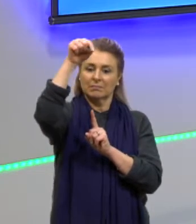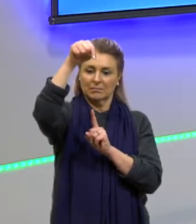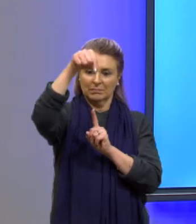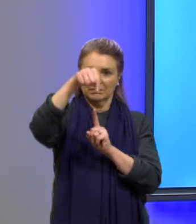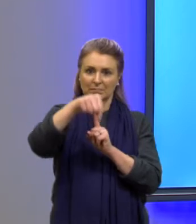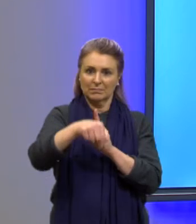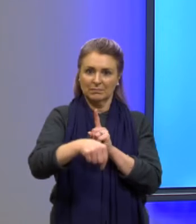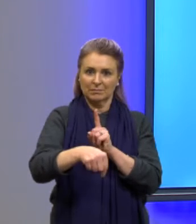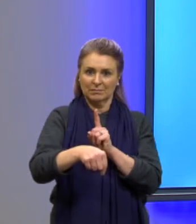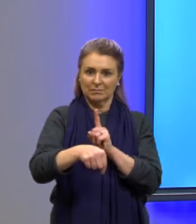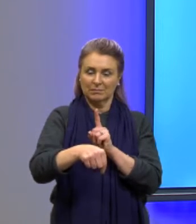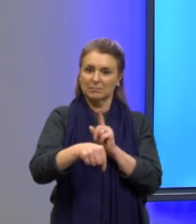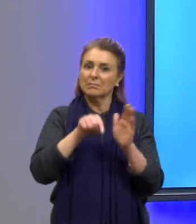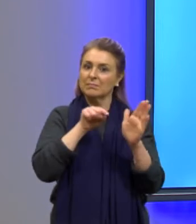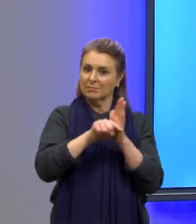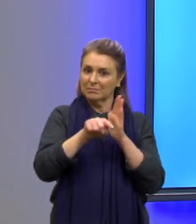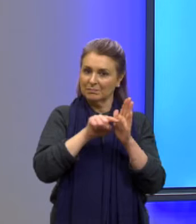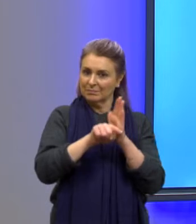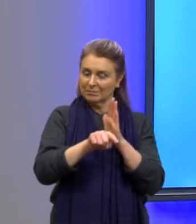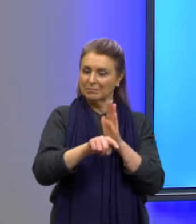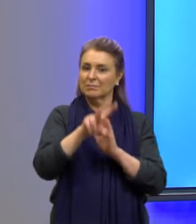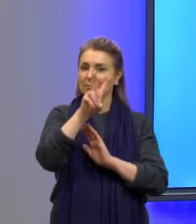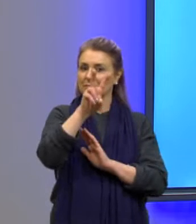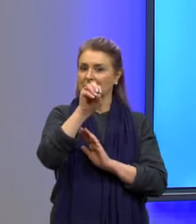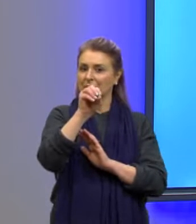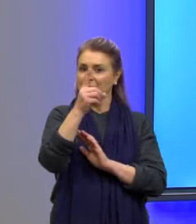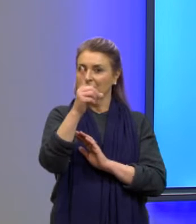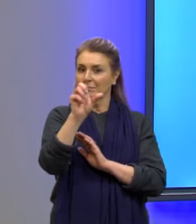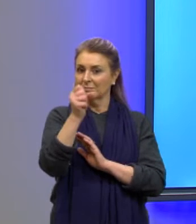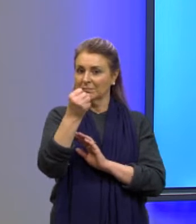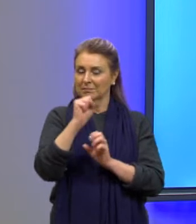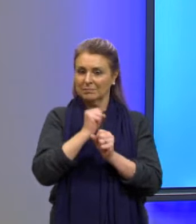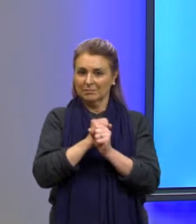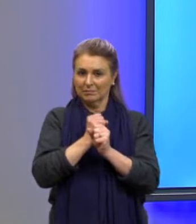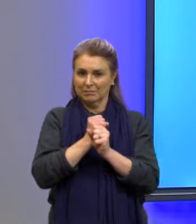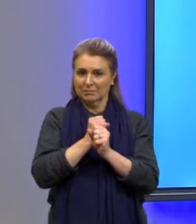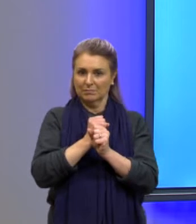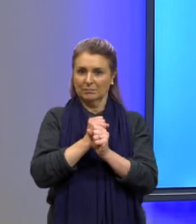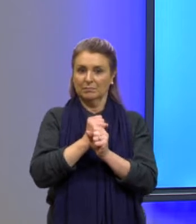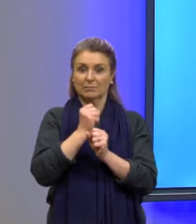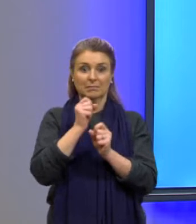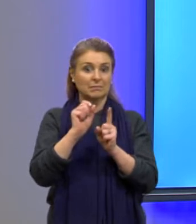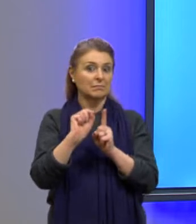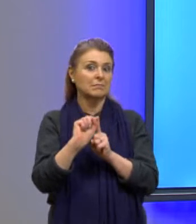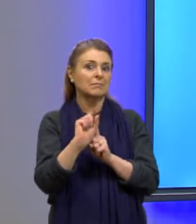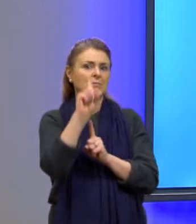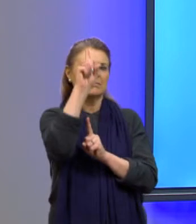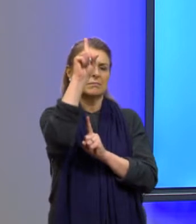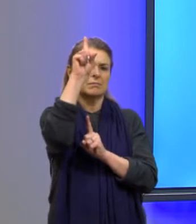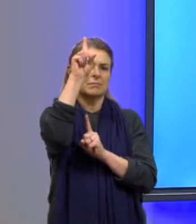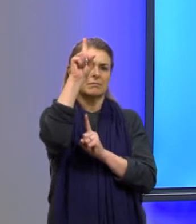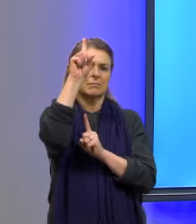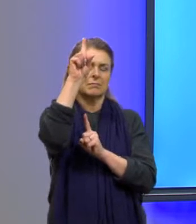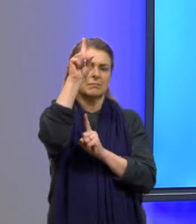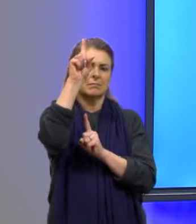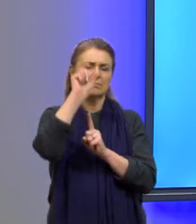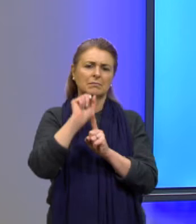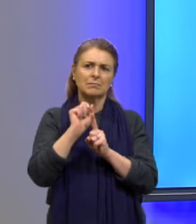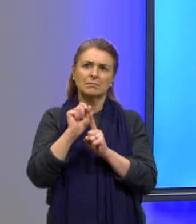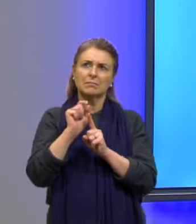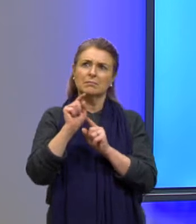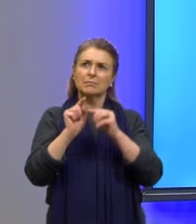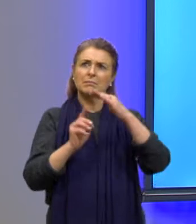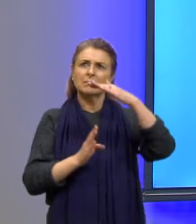olha essa questão aqui, que é uma questão de 2018, bem recente. Um projétil é lançado por um canhão e